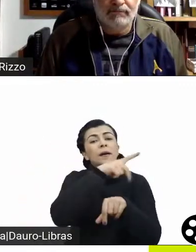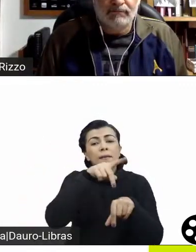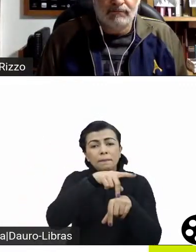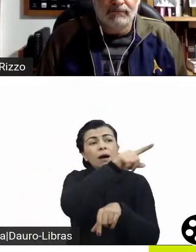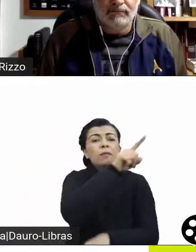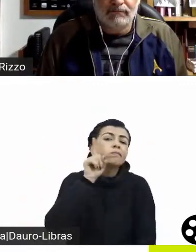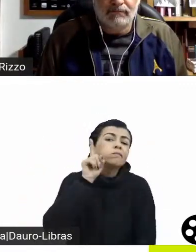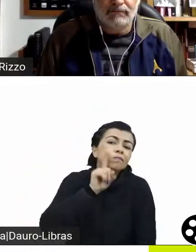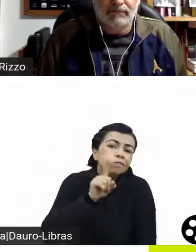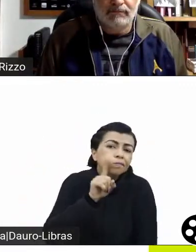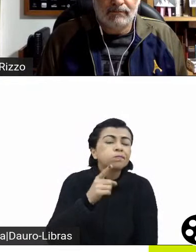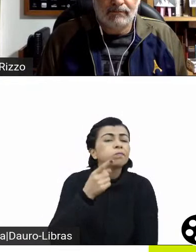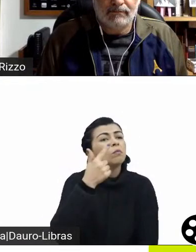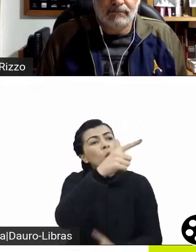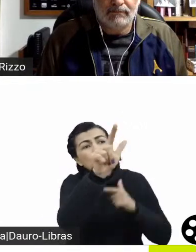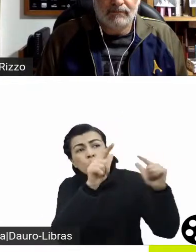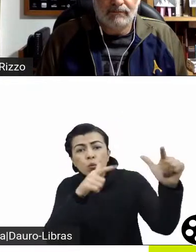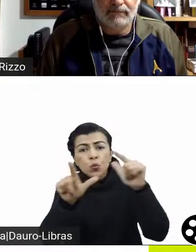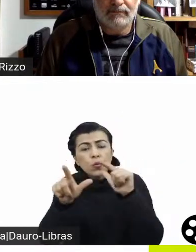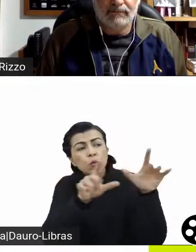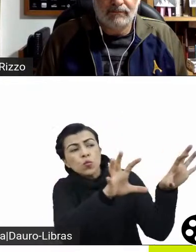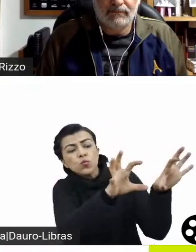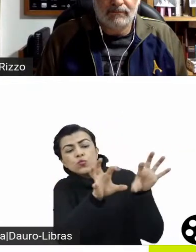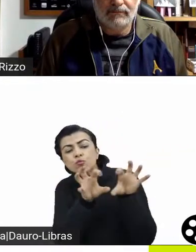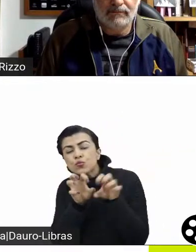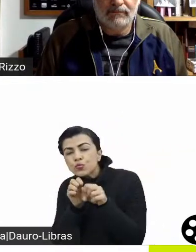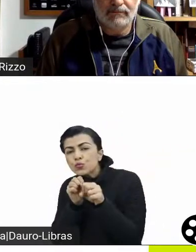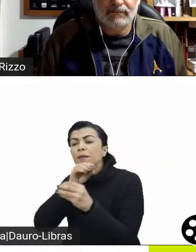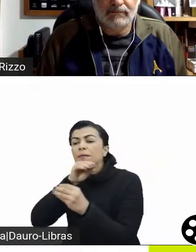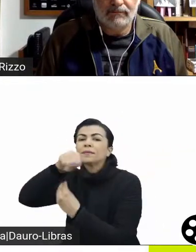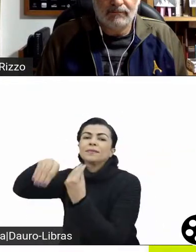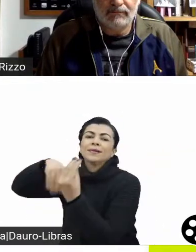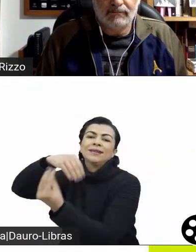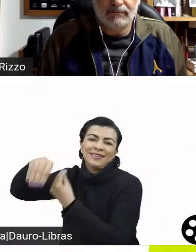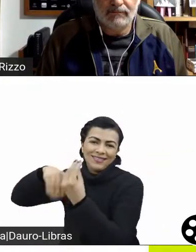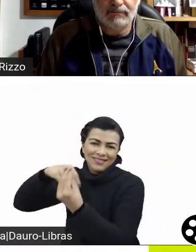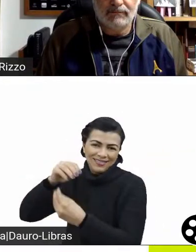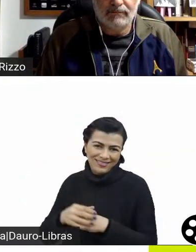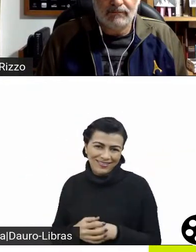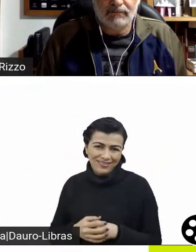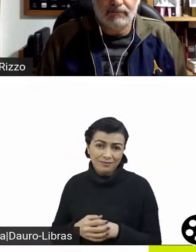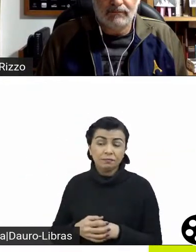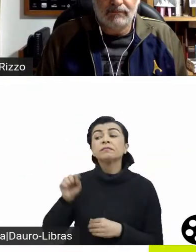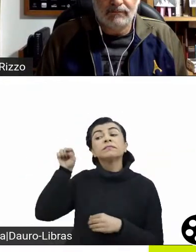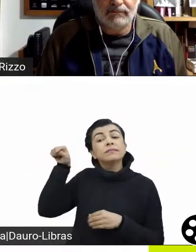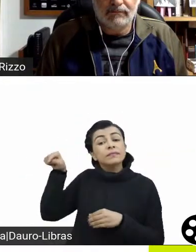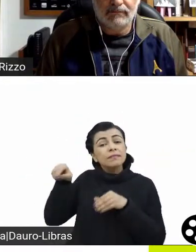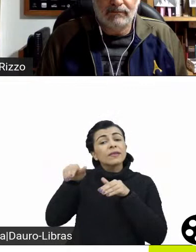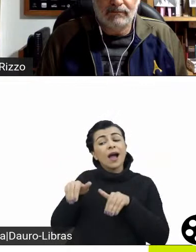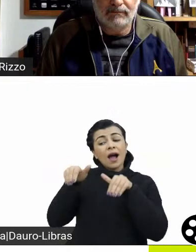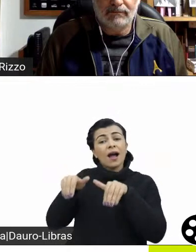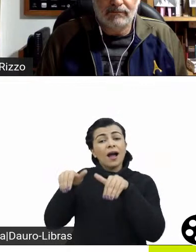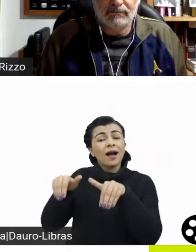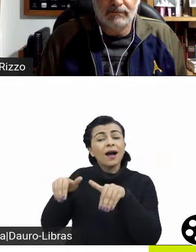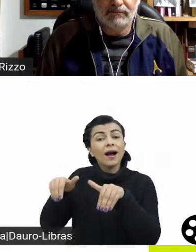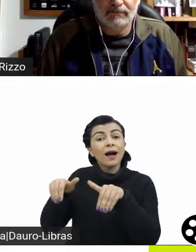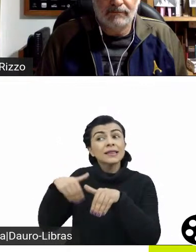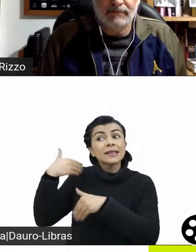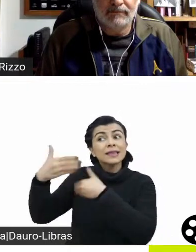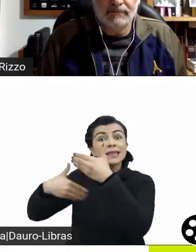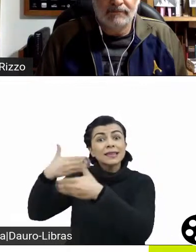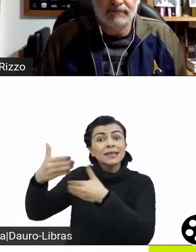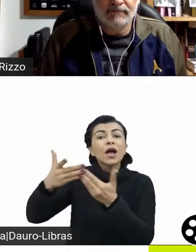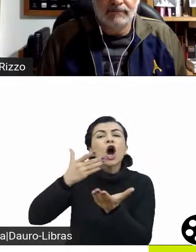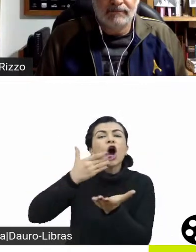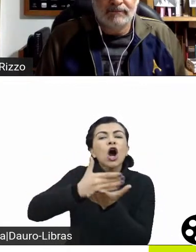identidade própria do país. A Austrália vai começar, depois desse período, a ter muitos faroestes, faroestes